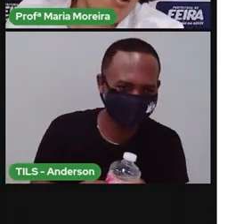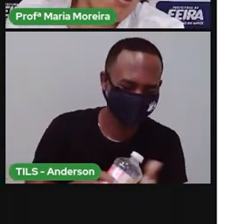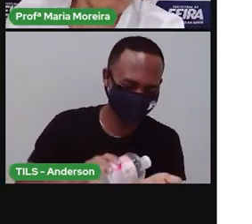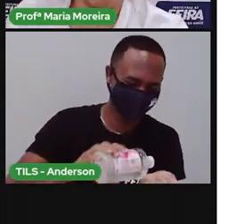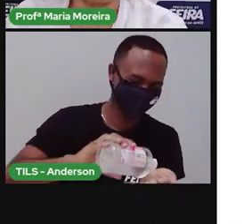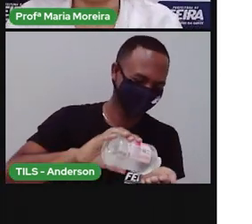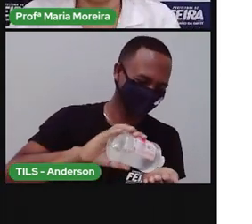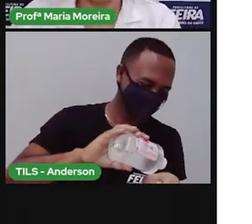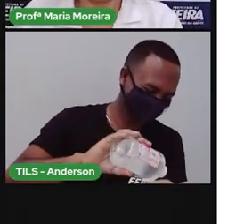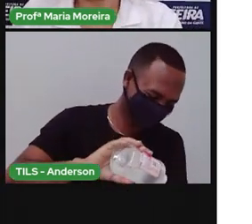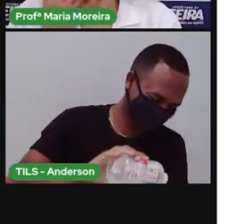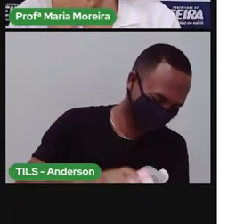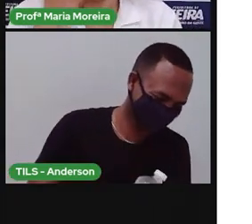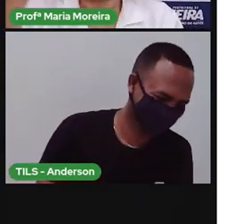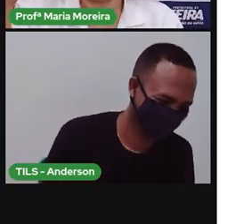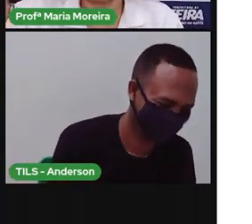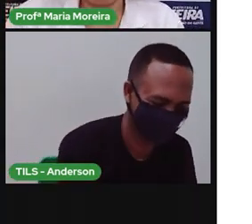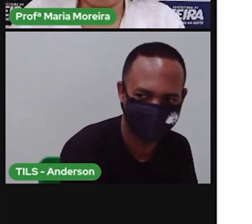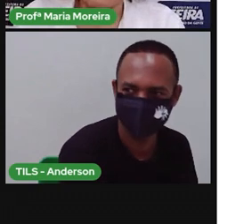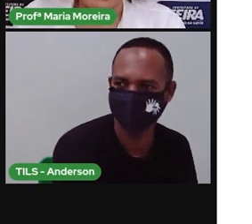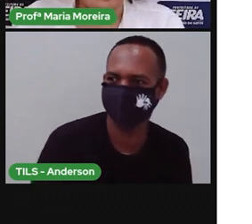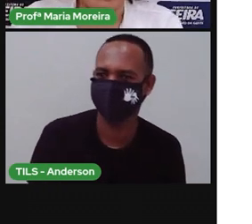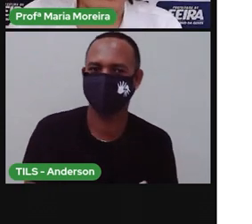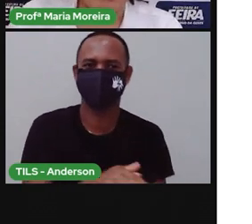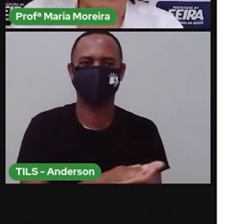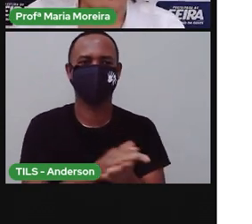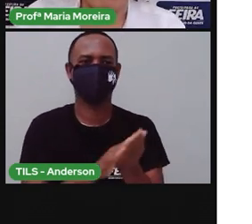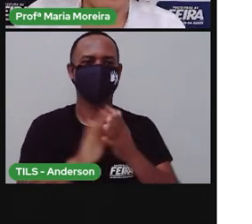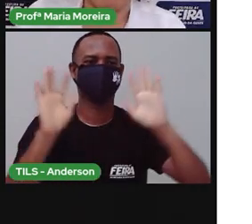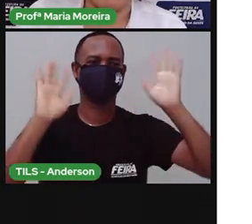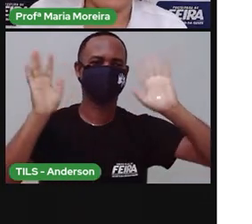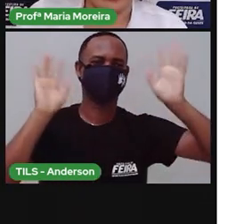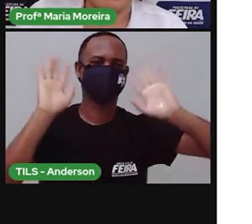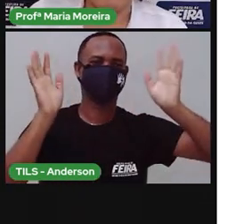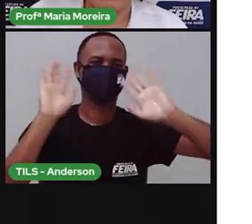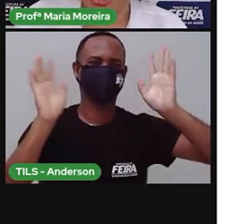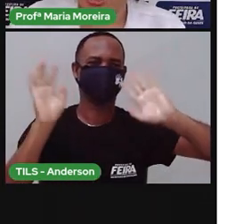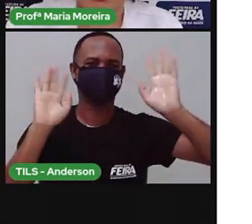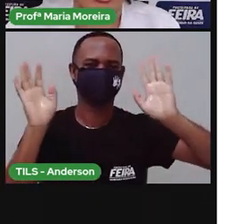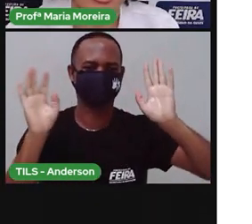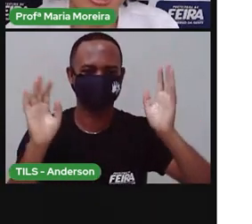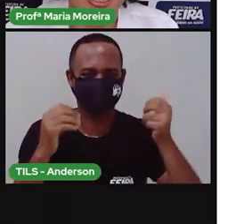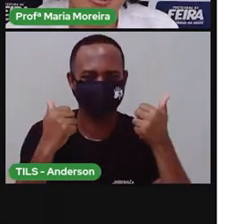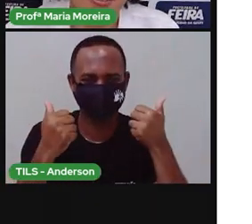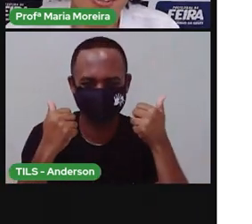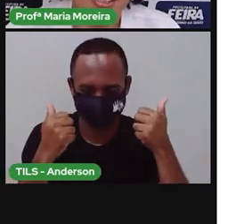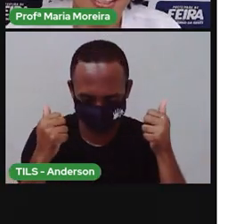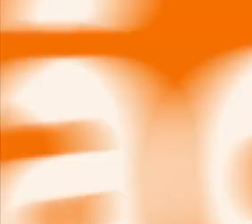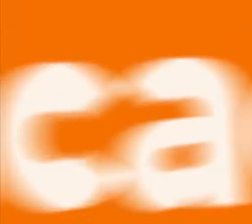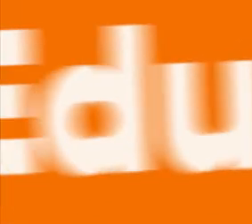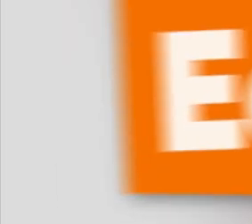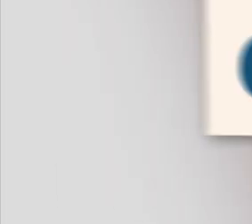Tenho álcool. Certo? Beijo pra vocês. E até a nossa próxima aula, certo? Cheiro no coração.